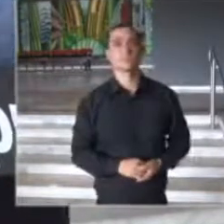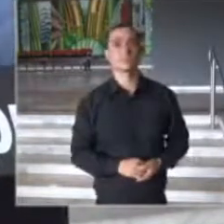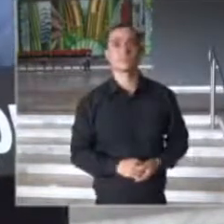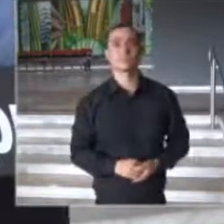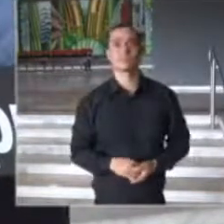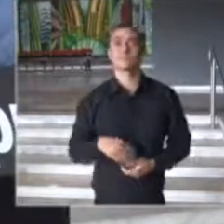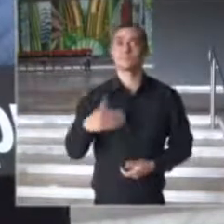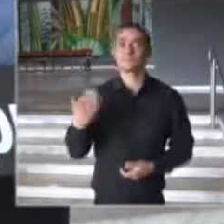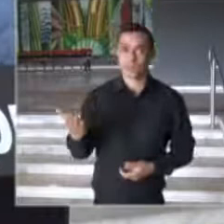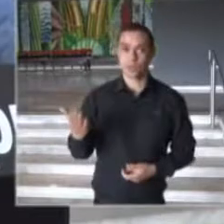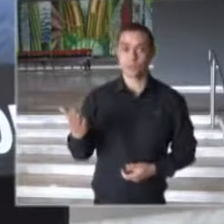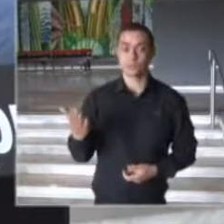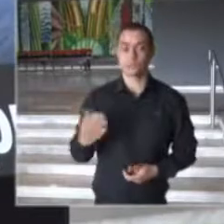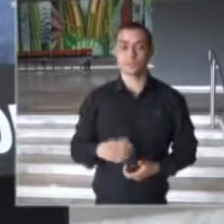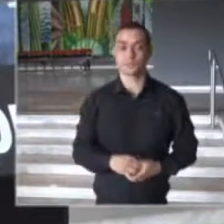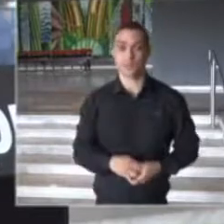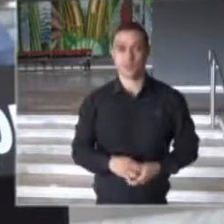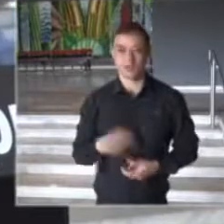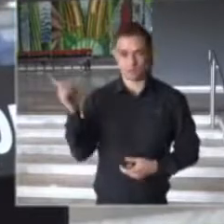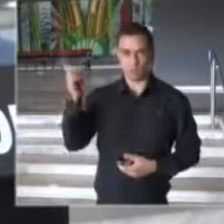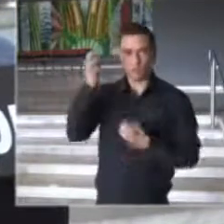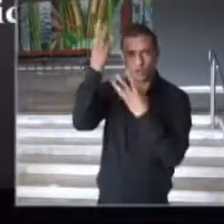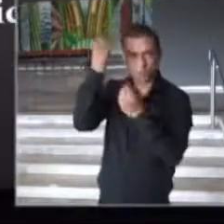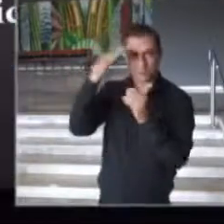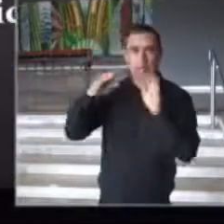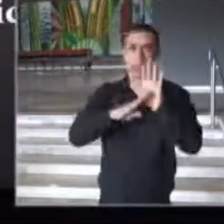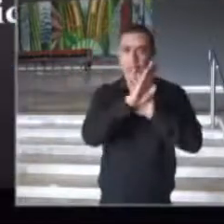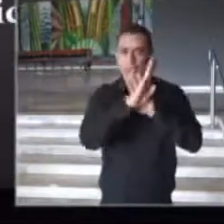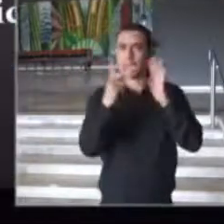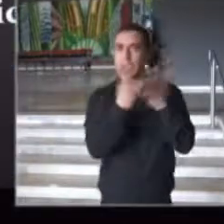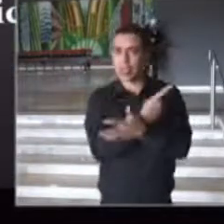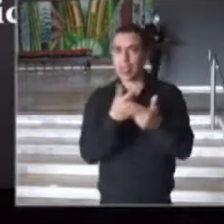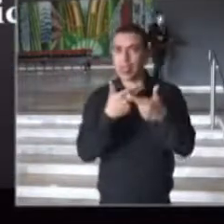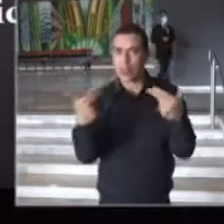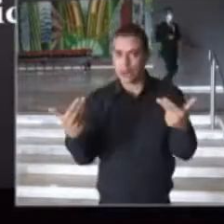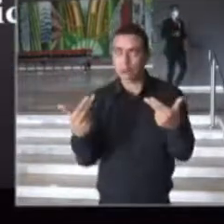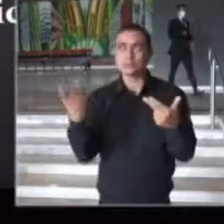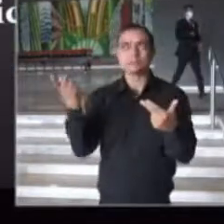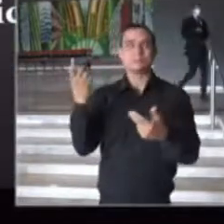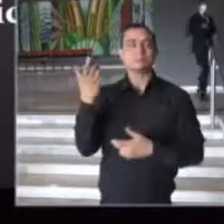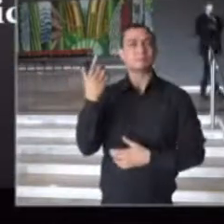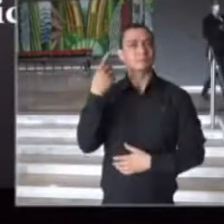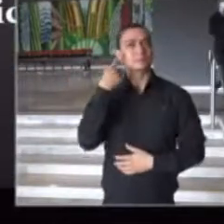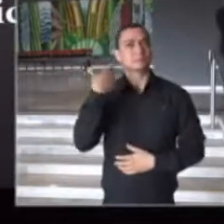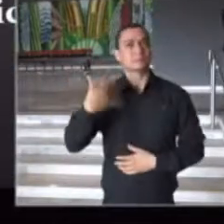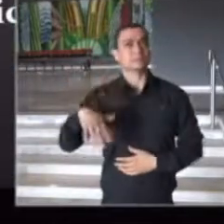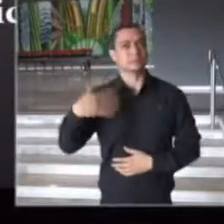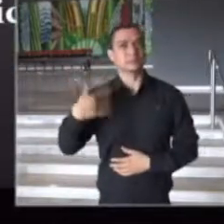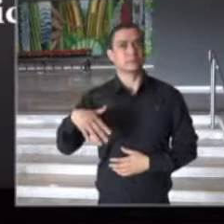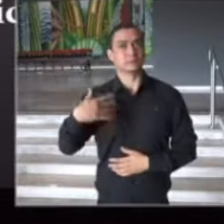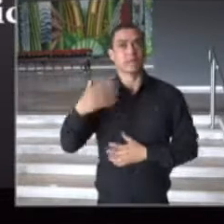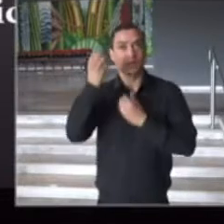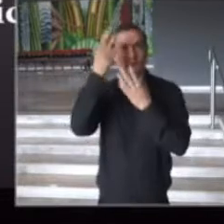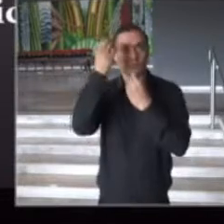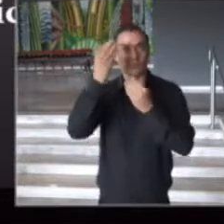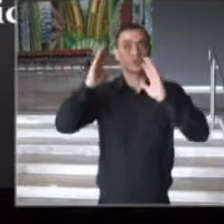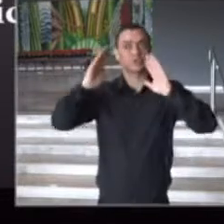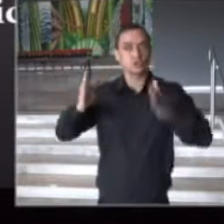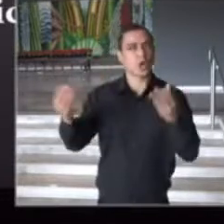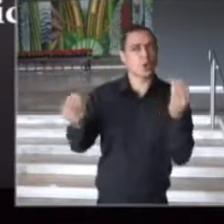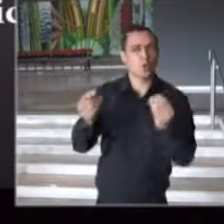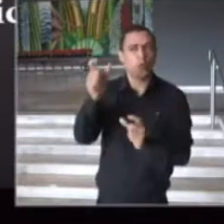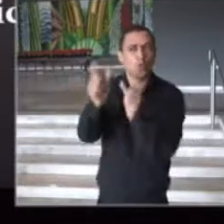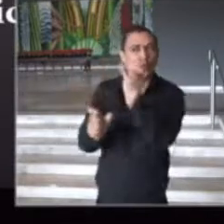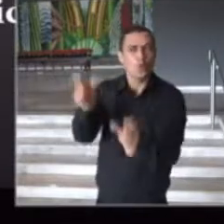Baseado, então, nessa situação e com esses dados que nós temos do perfil dos